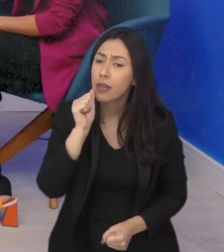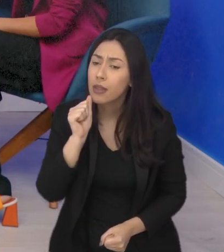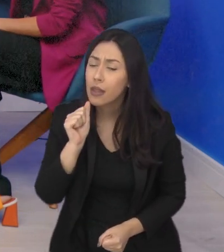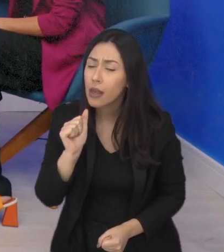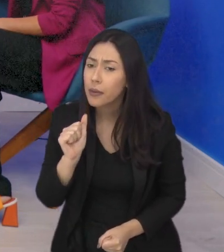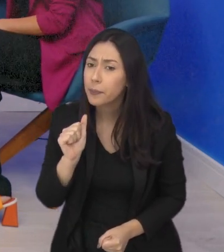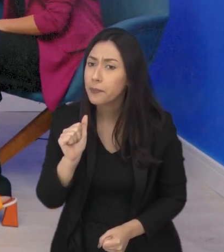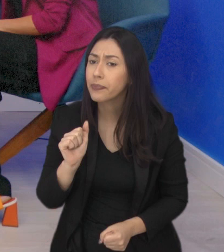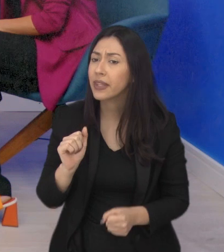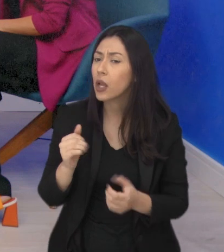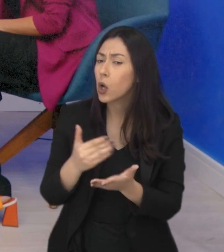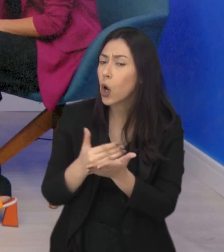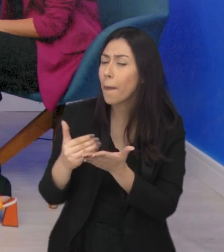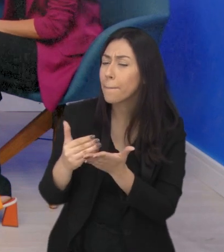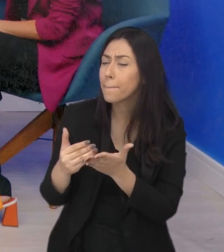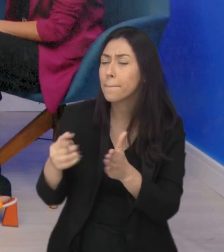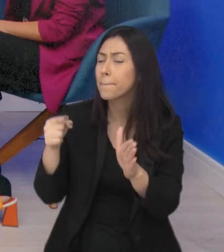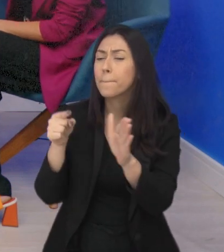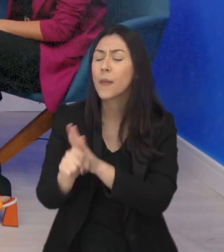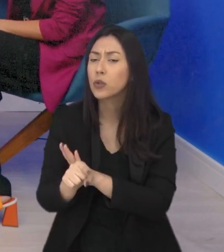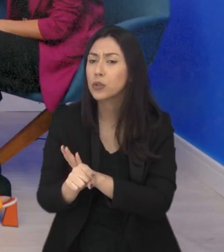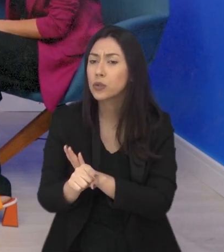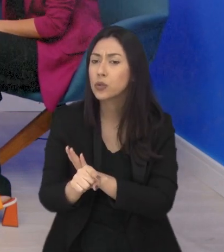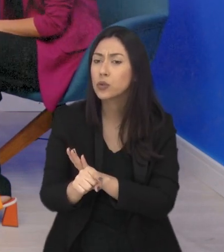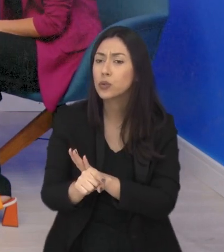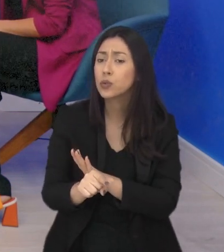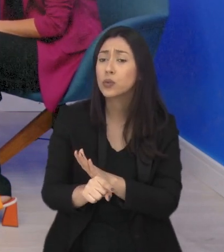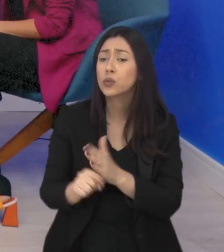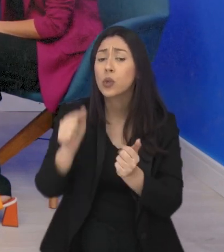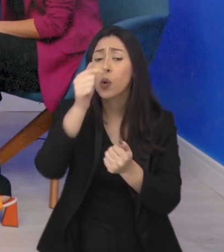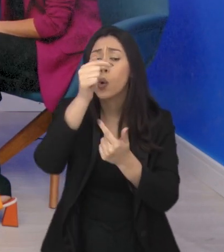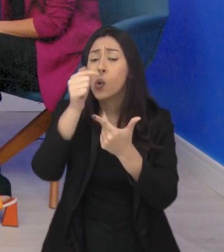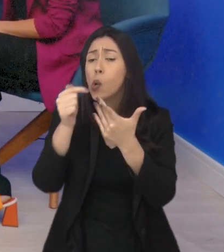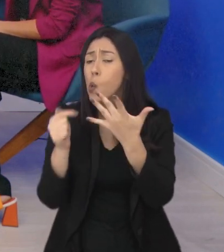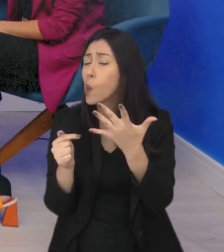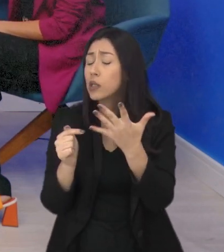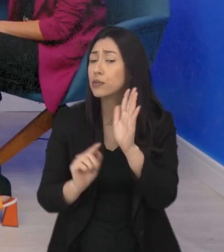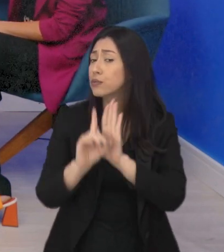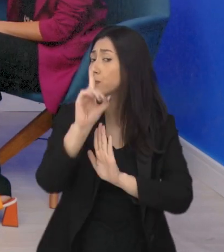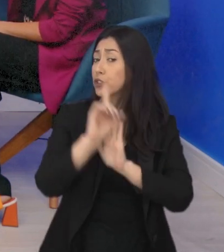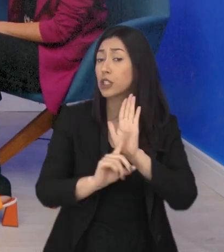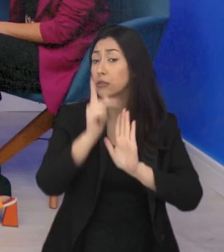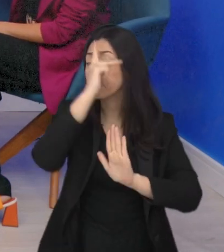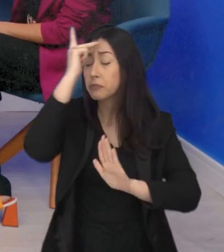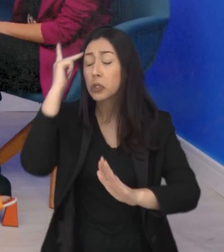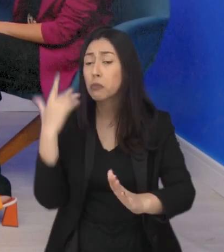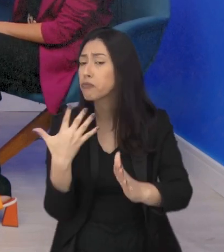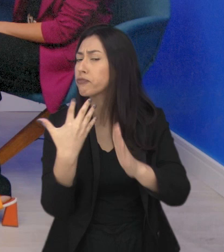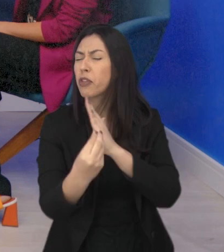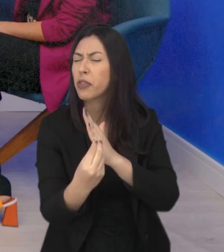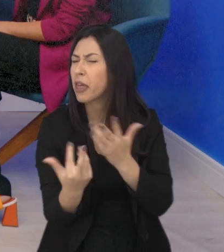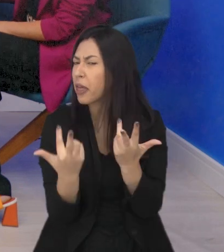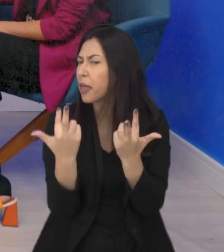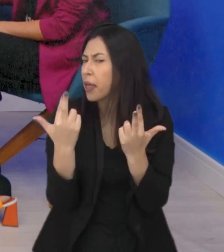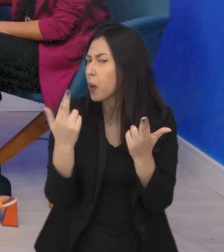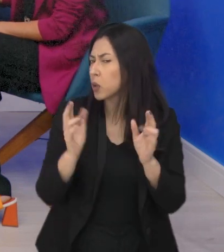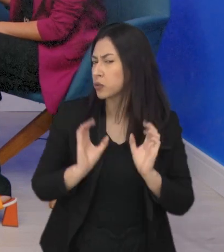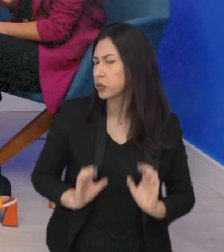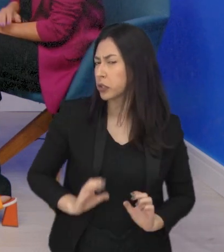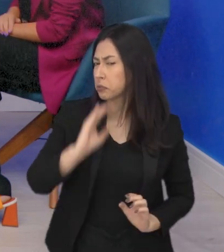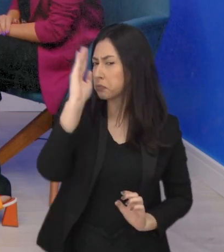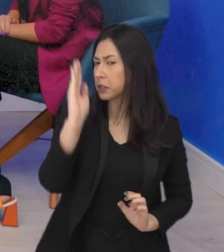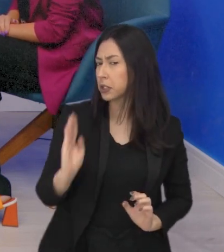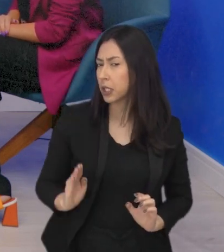com a seguinte pergunta. Quais são os direitos das pessoas refugiadas? São os mesmos direitos de qualquer cidadão?